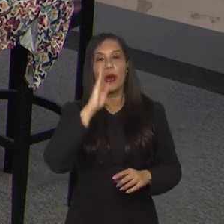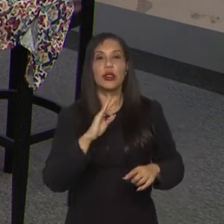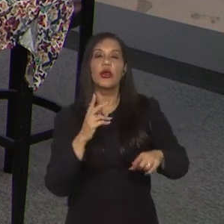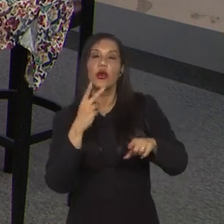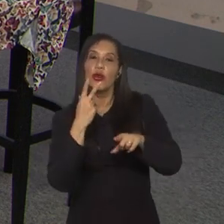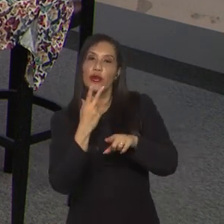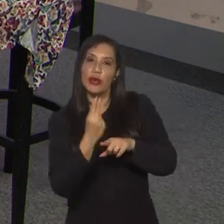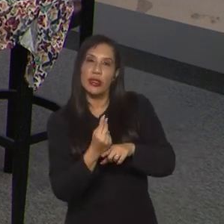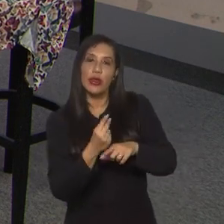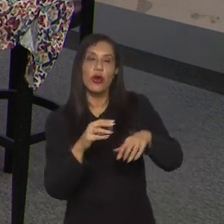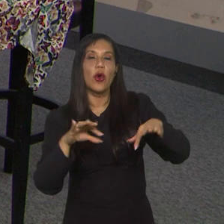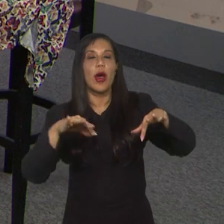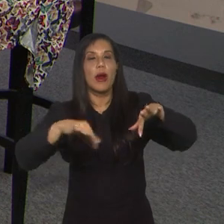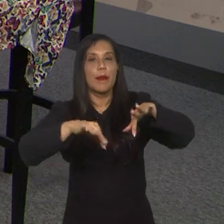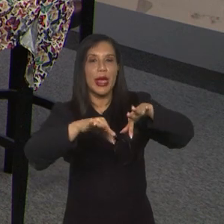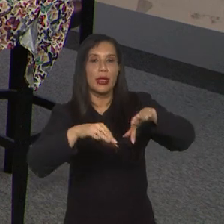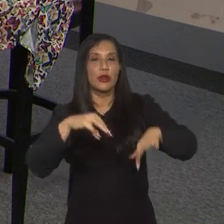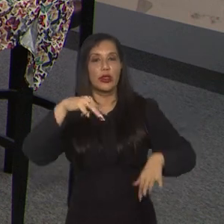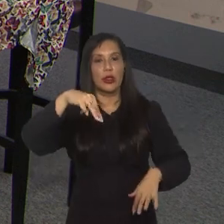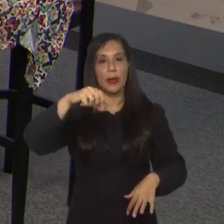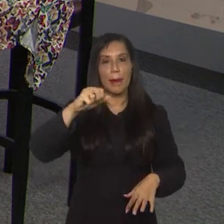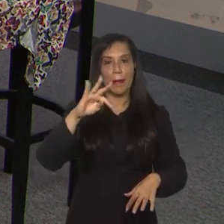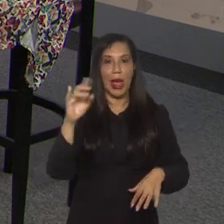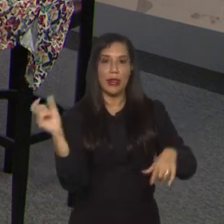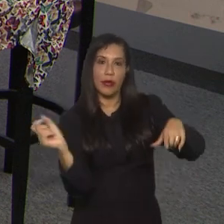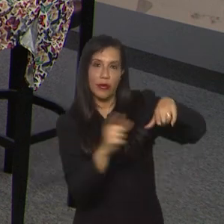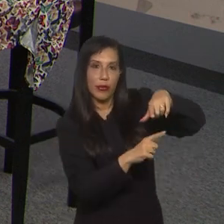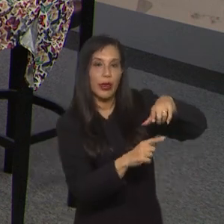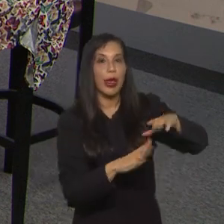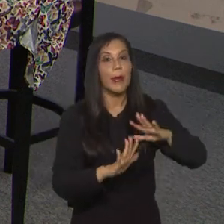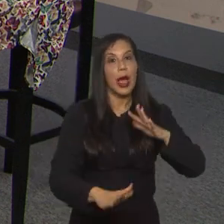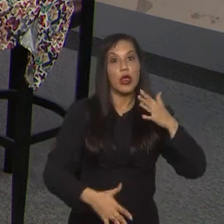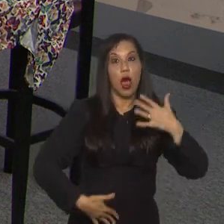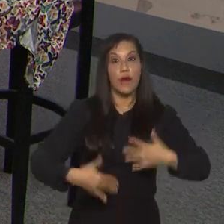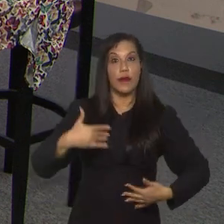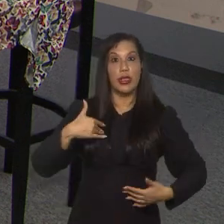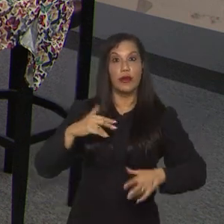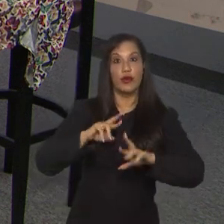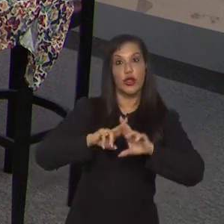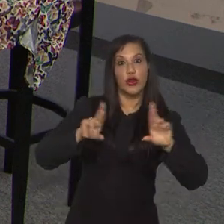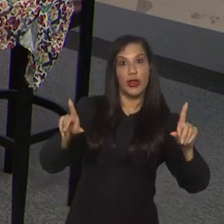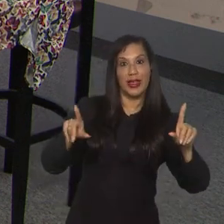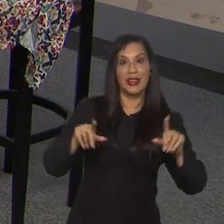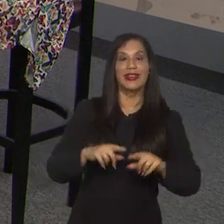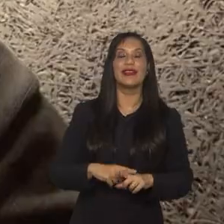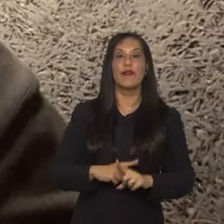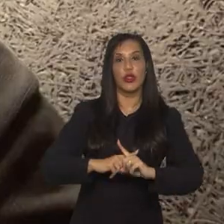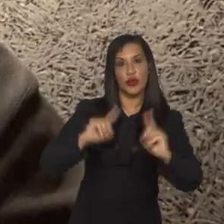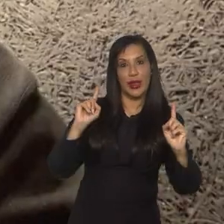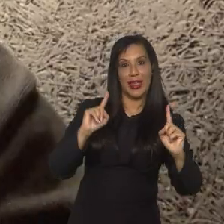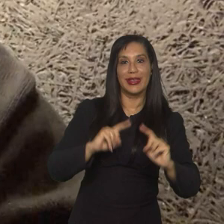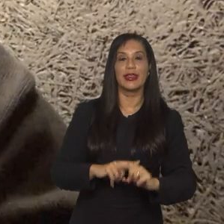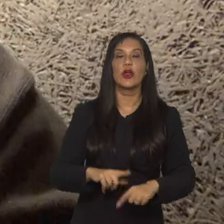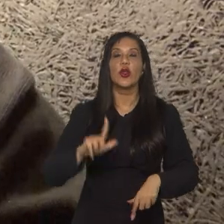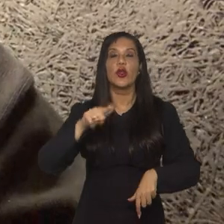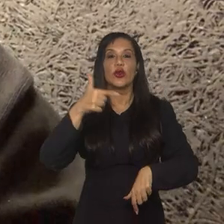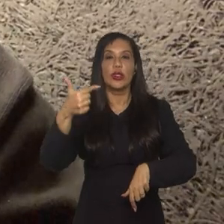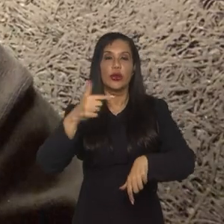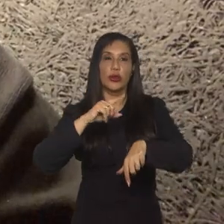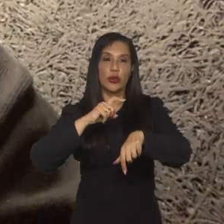mata de pênalti, mas sofre a virada, justamente pela questão, a questão física fez muita diferença naquele jogo, principalmente no segundo tempo.